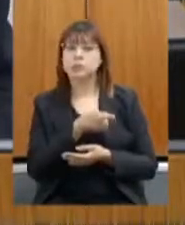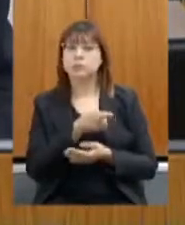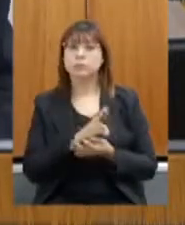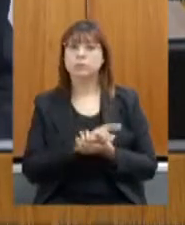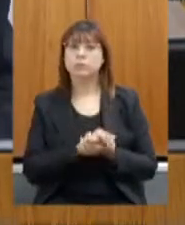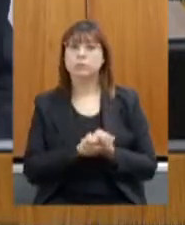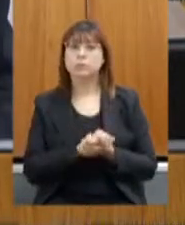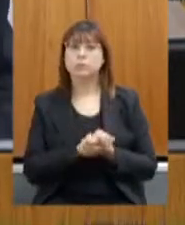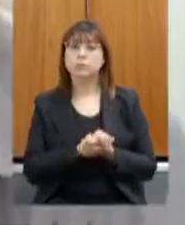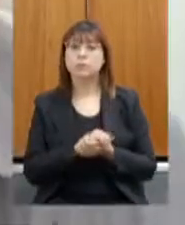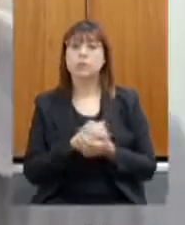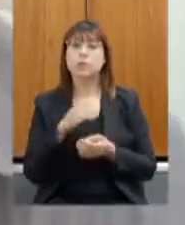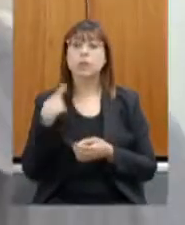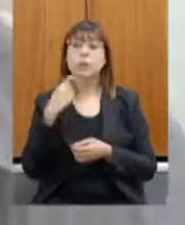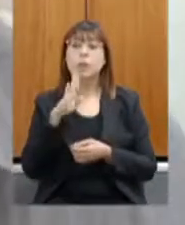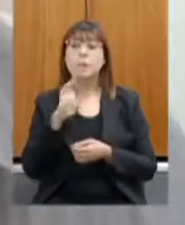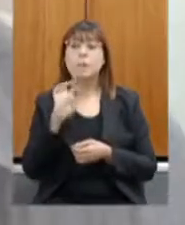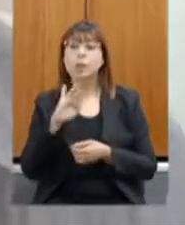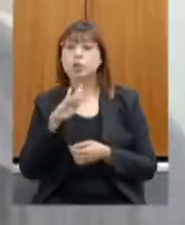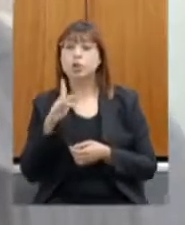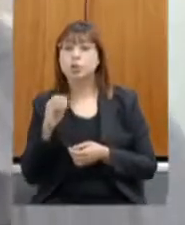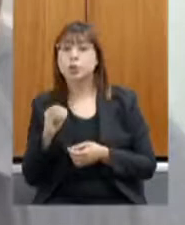deputado Betinho Pito Coelho